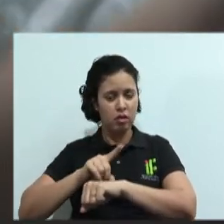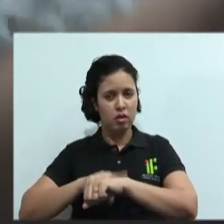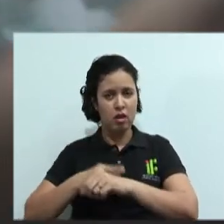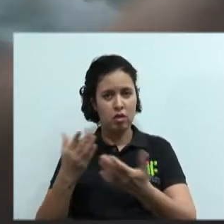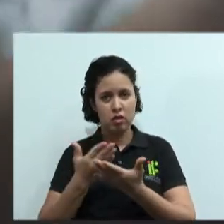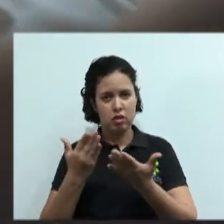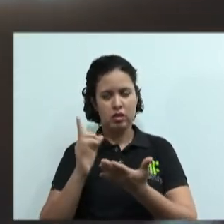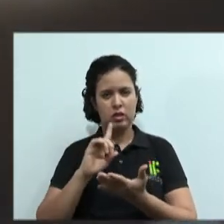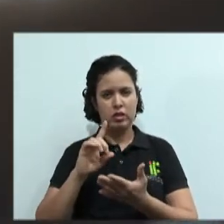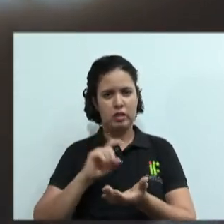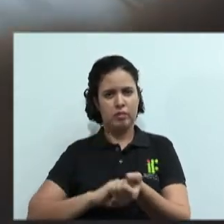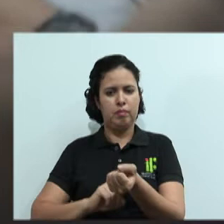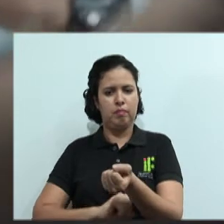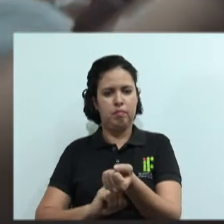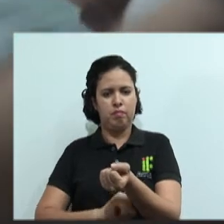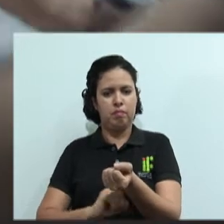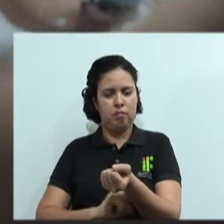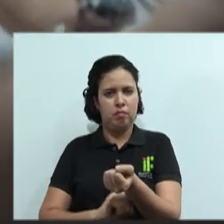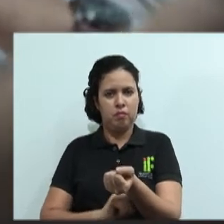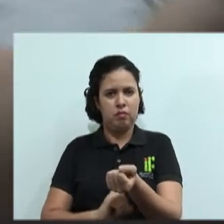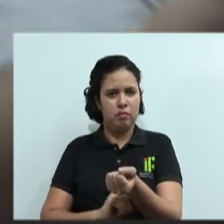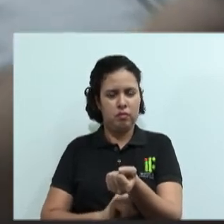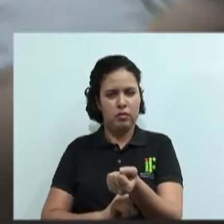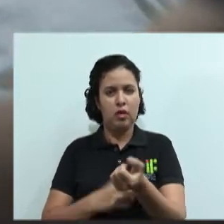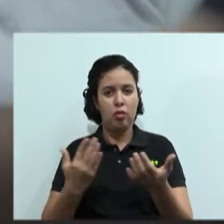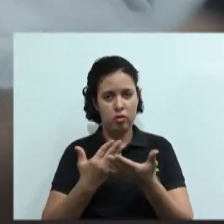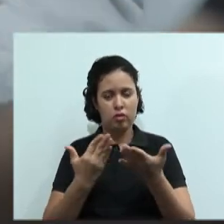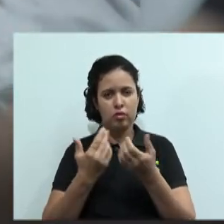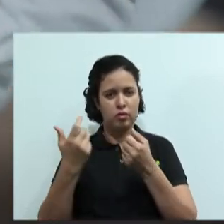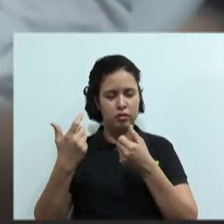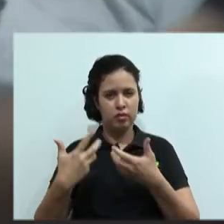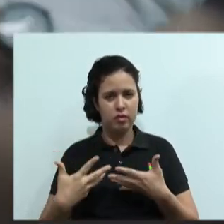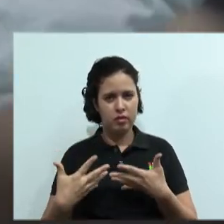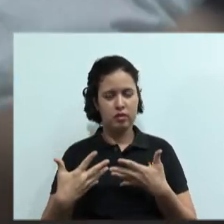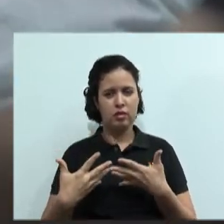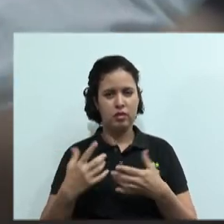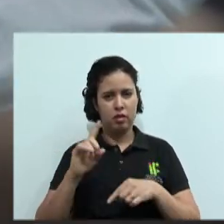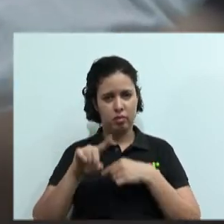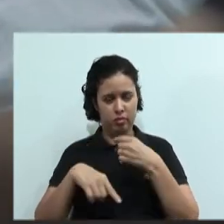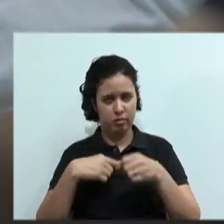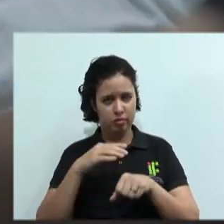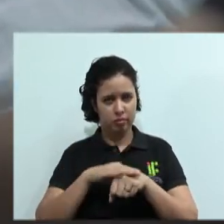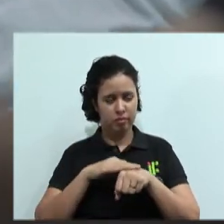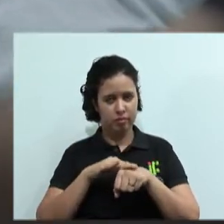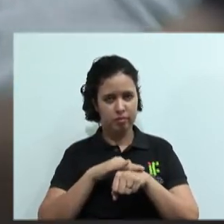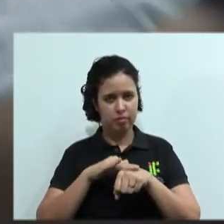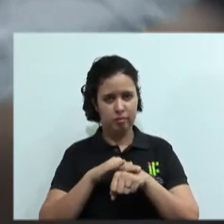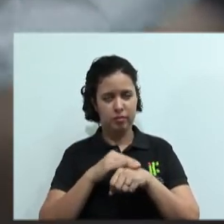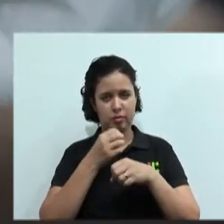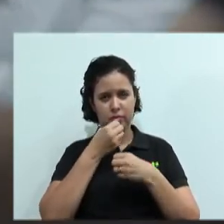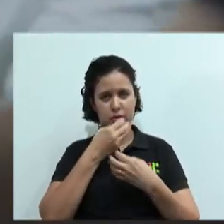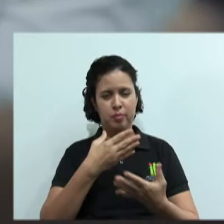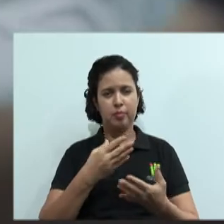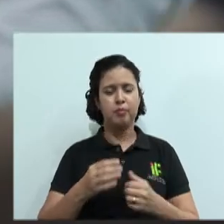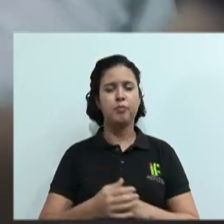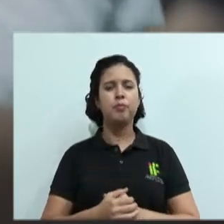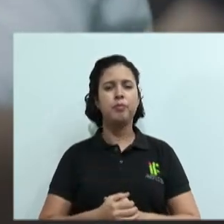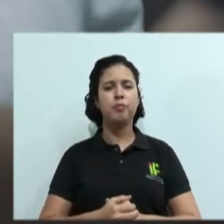momento, ele tá uma pilha, tá? Mas eu vou falar com ele ainda hoje, tá bom? A gente conversa à noite. Tá bom, beijo.